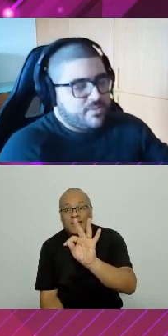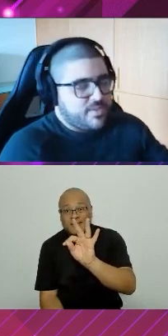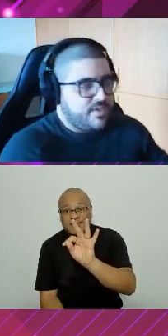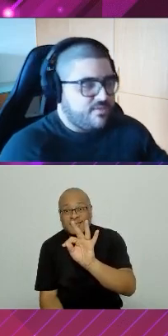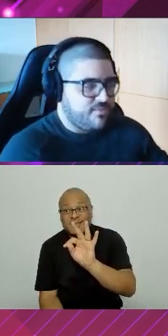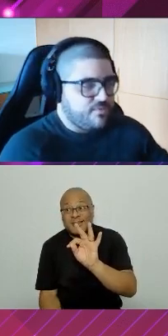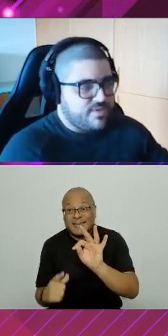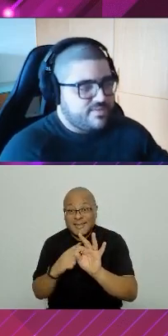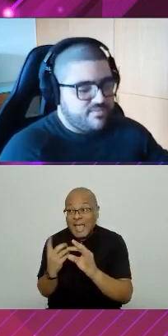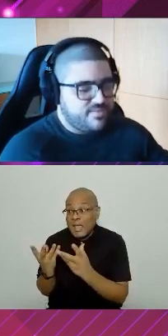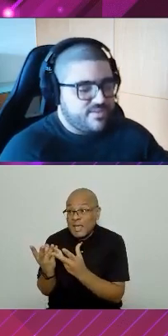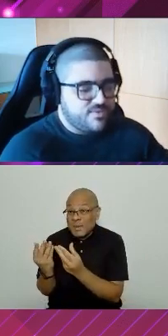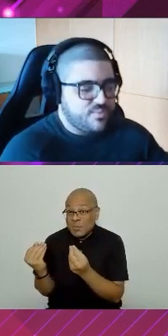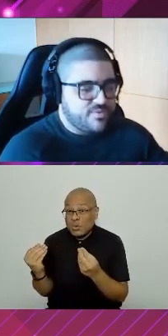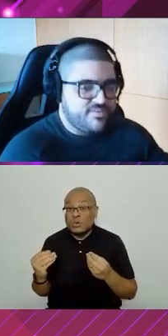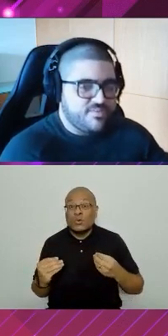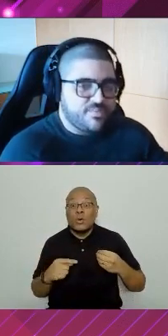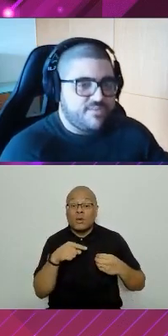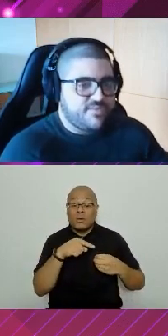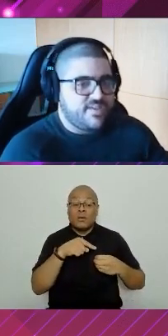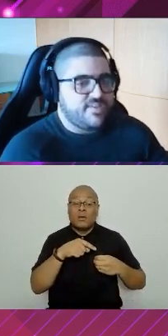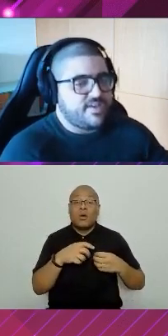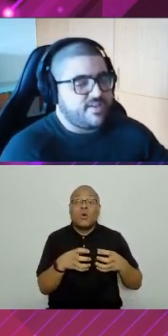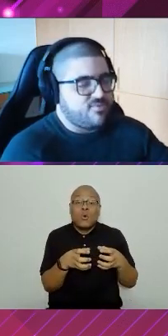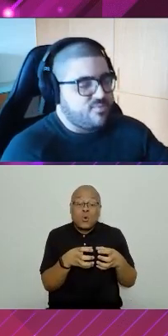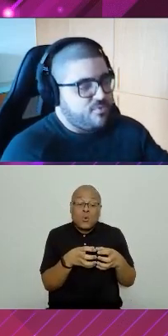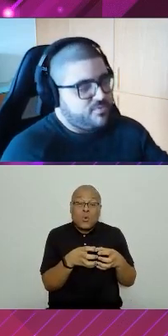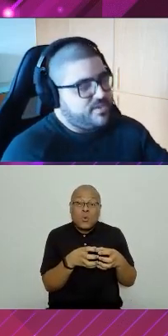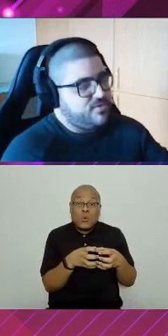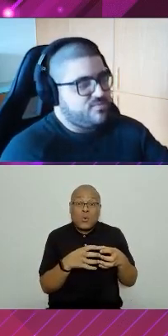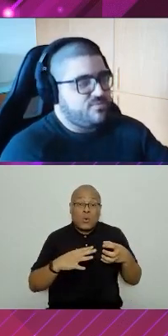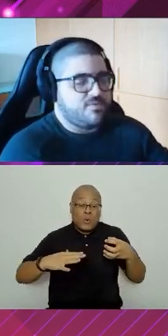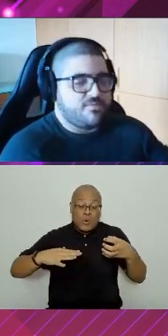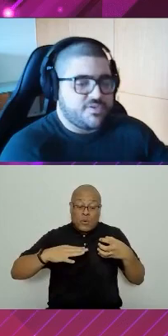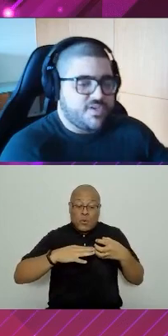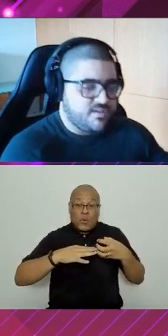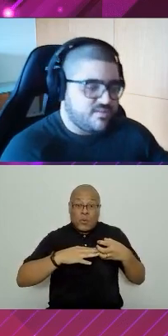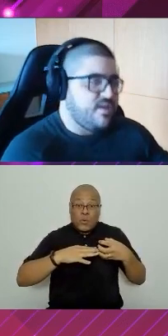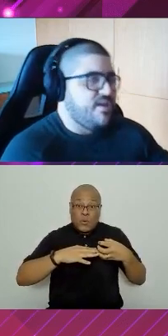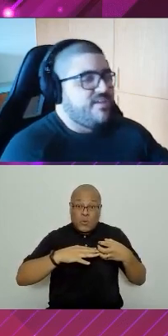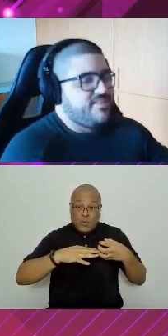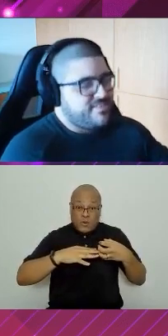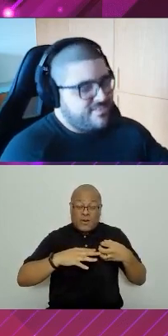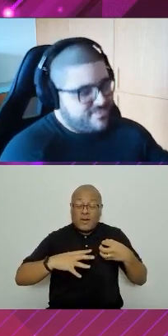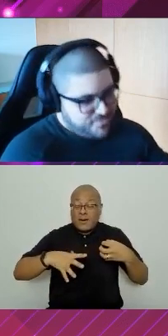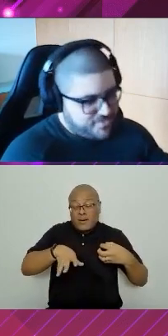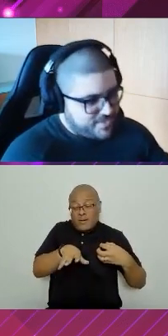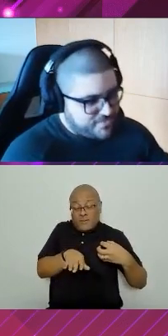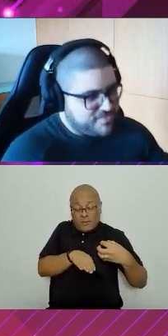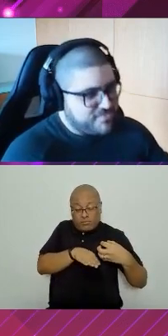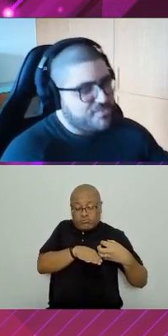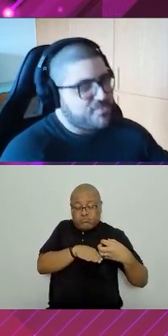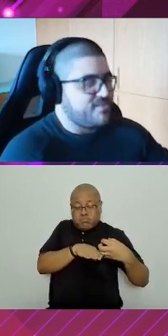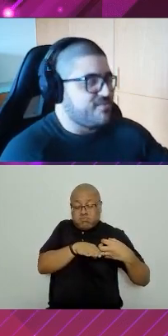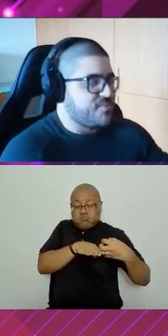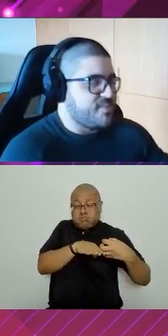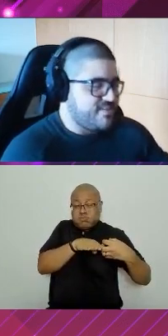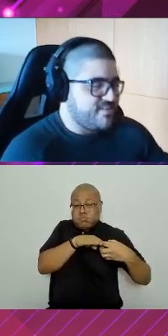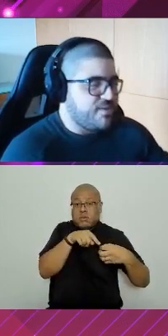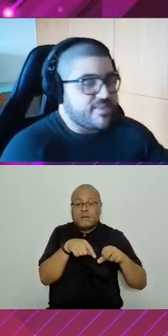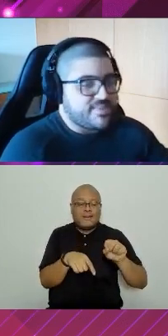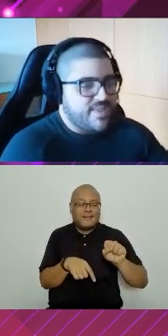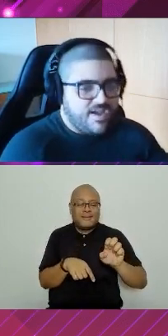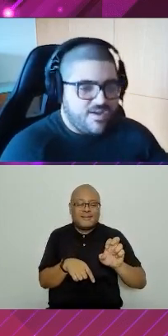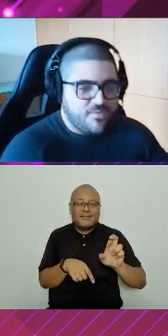cuidado que eu tenho que ter. Vou usar server-side composition para fazer a integração do meu container com os meus micro front-ends? Cuidado com o servidor. Meu servidor